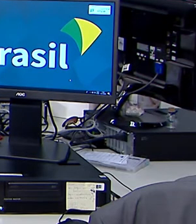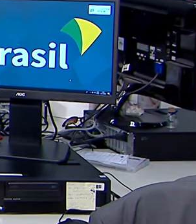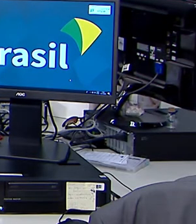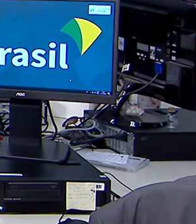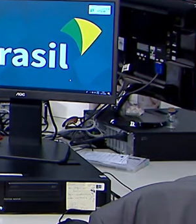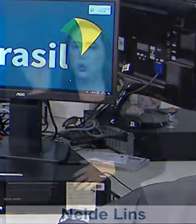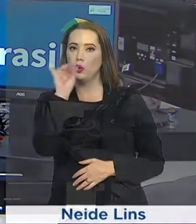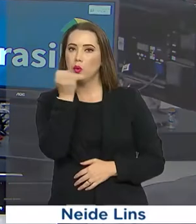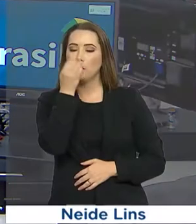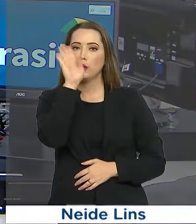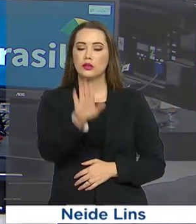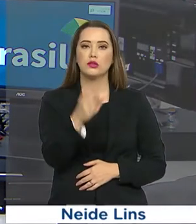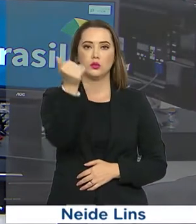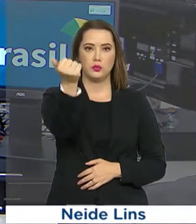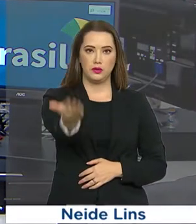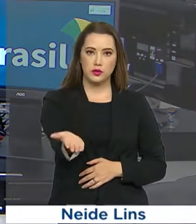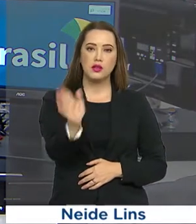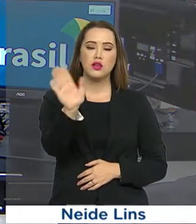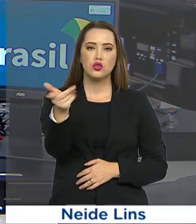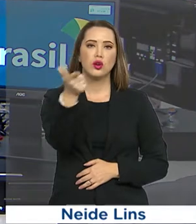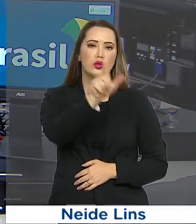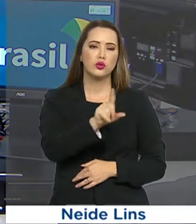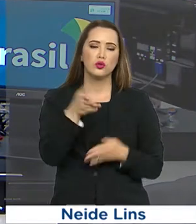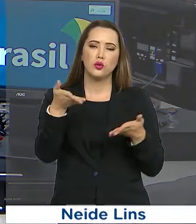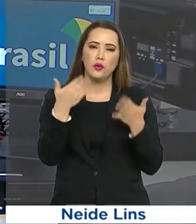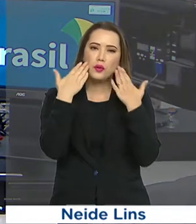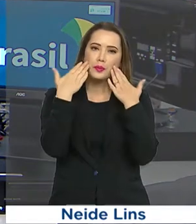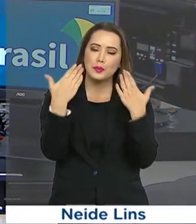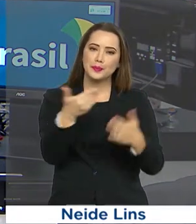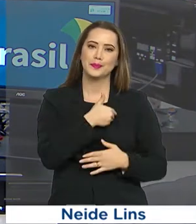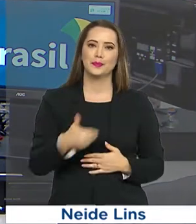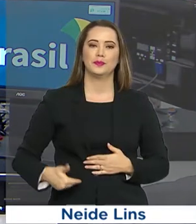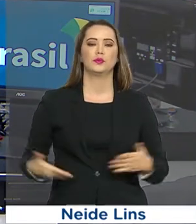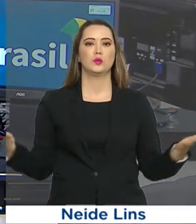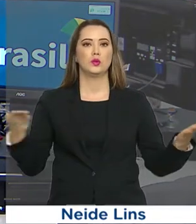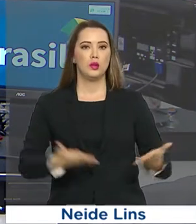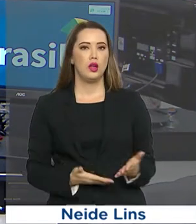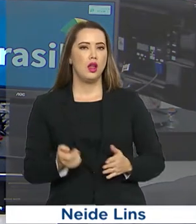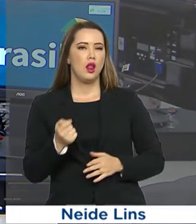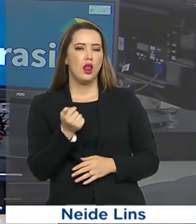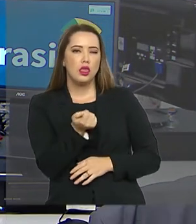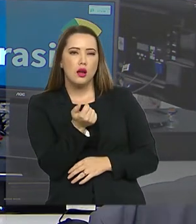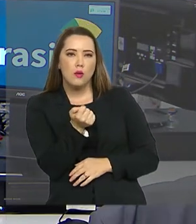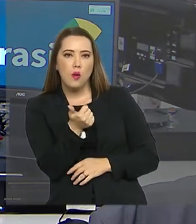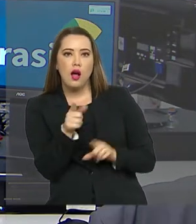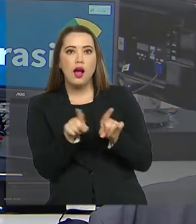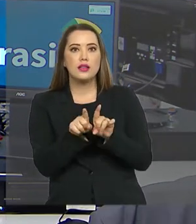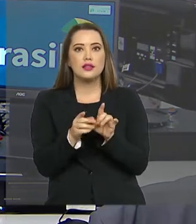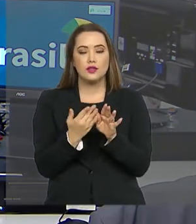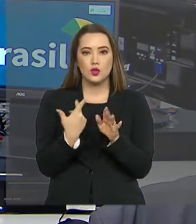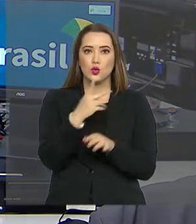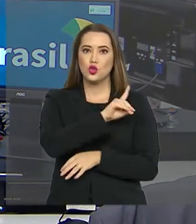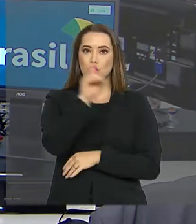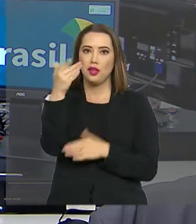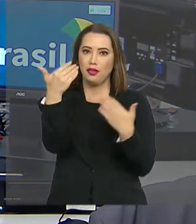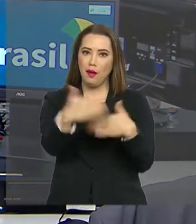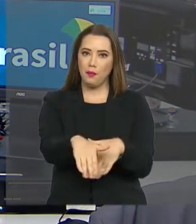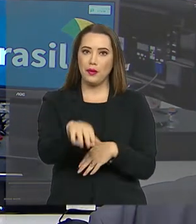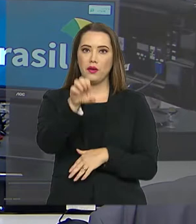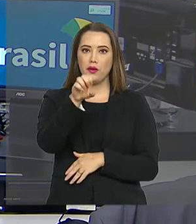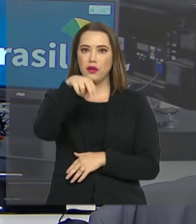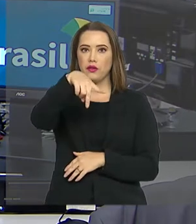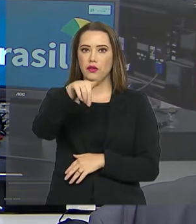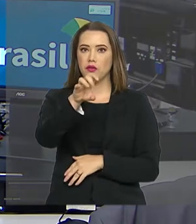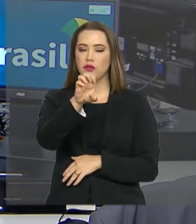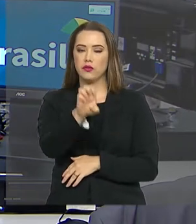Olá, boa tarde para você. Já estamos de volta com o governo agora. Contagem regressiva para o ENAD, o Exame Nacional de